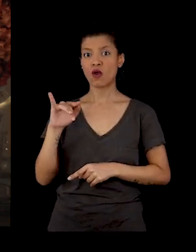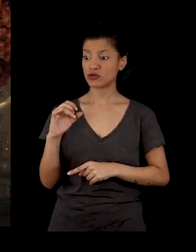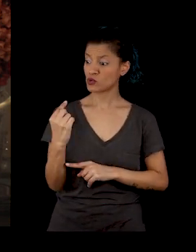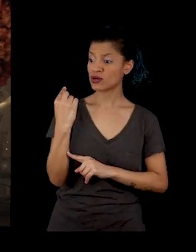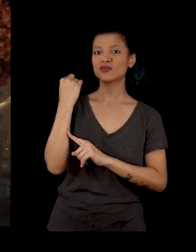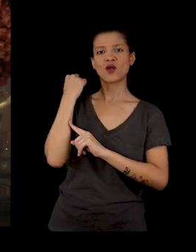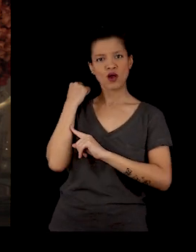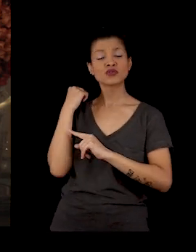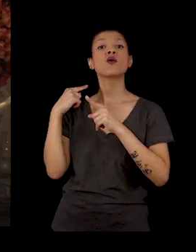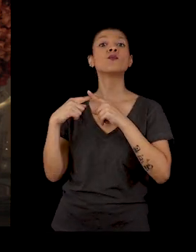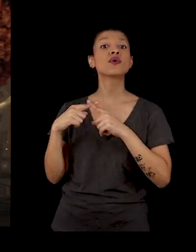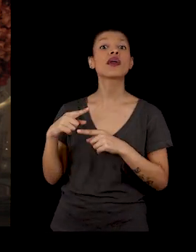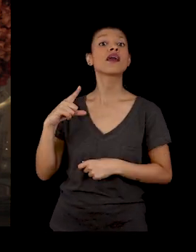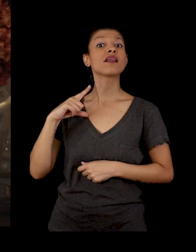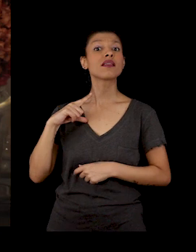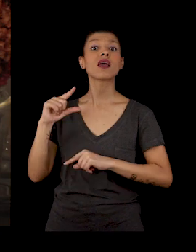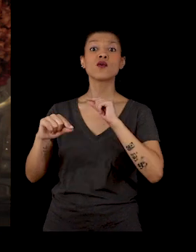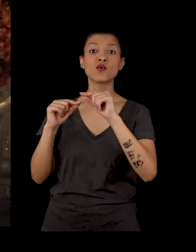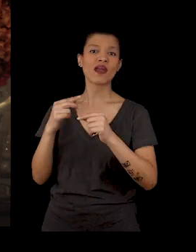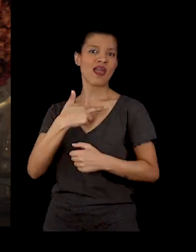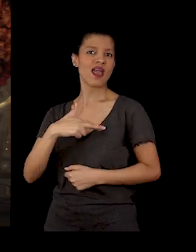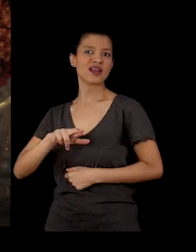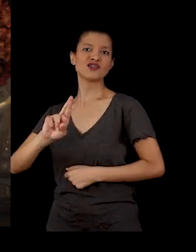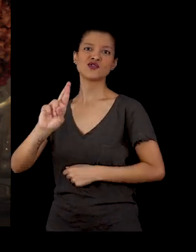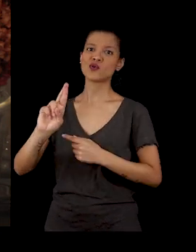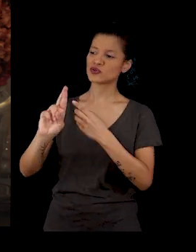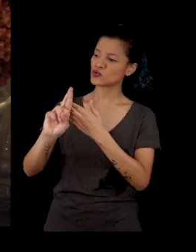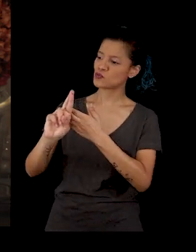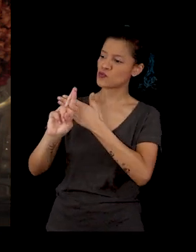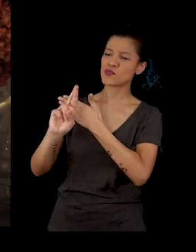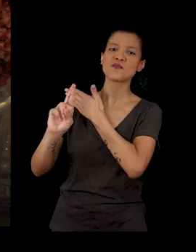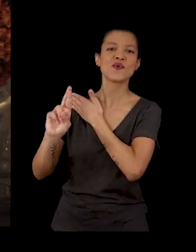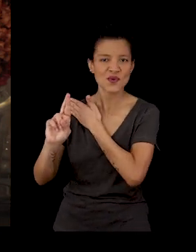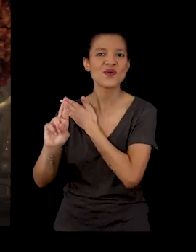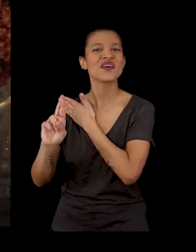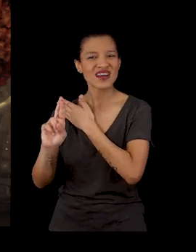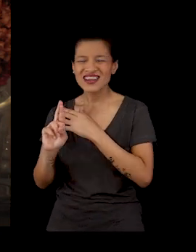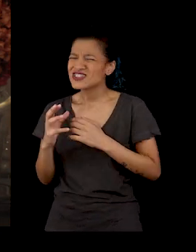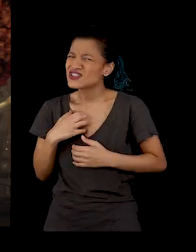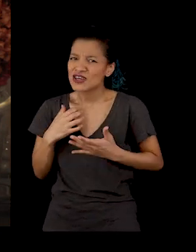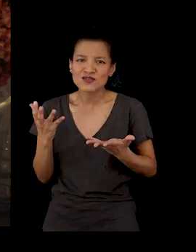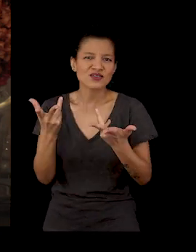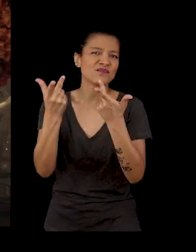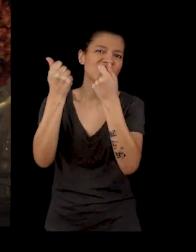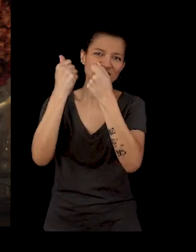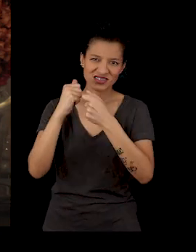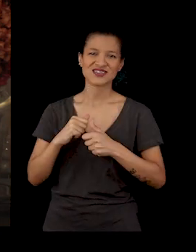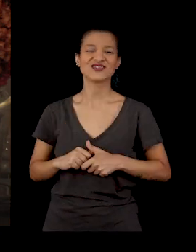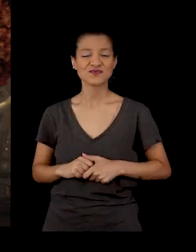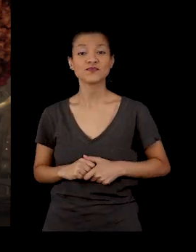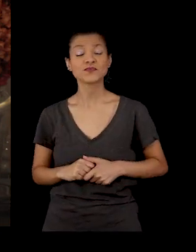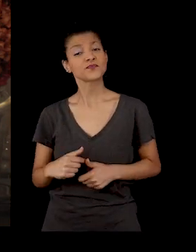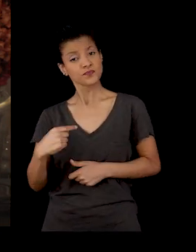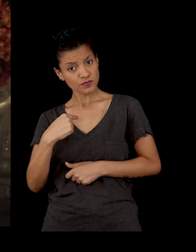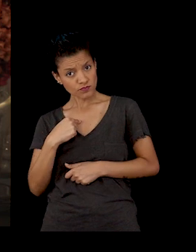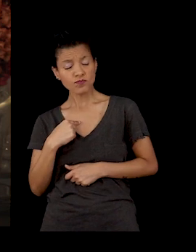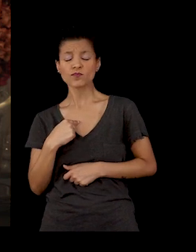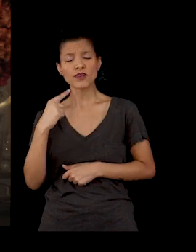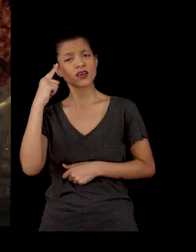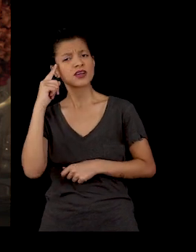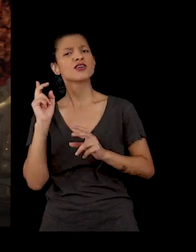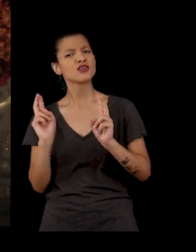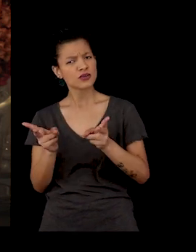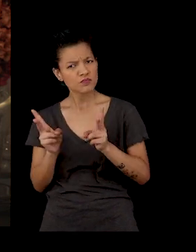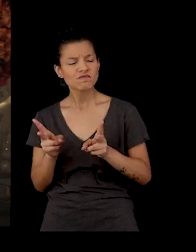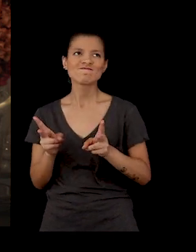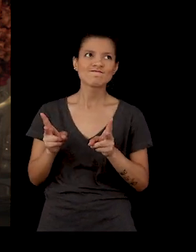ontológico, porque lida com a questão religiosa, de uma forma impressionante. E